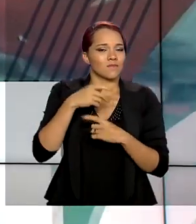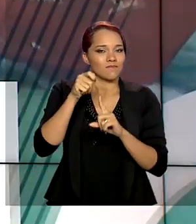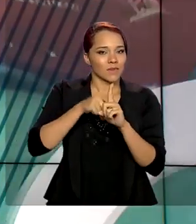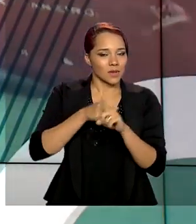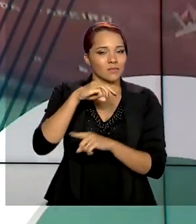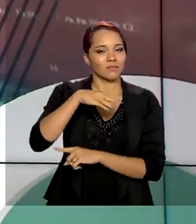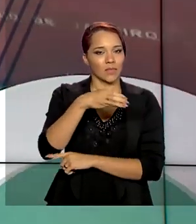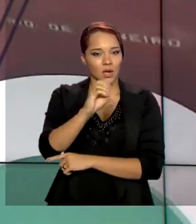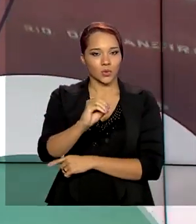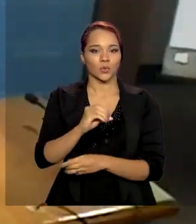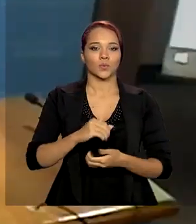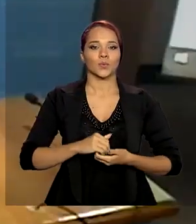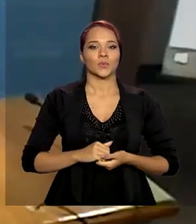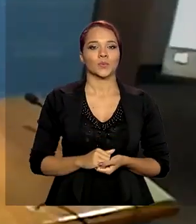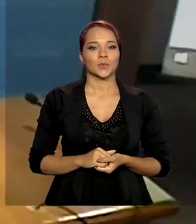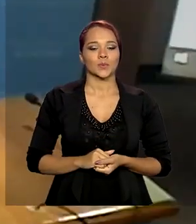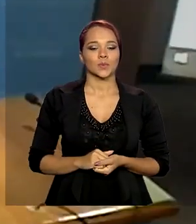março.